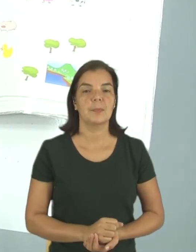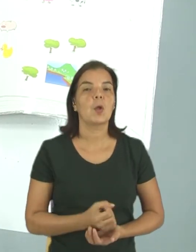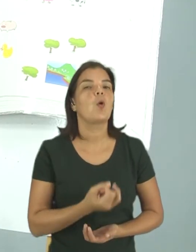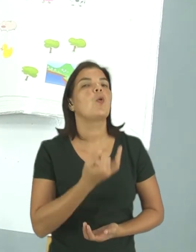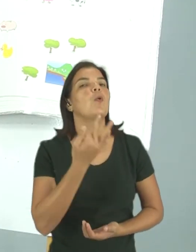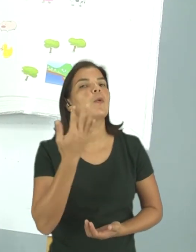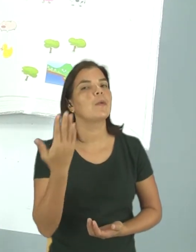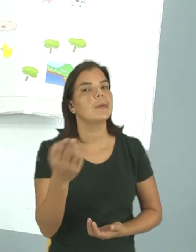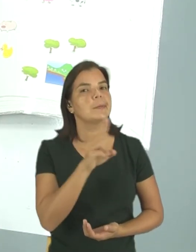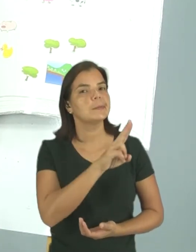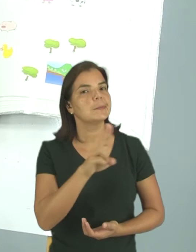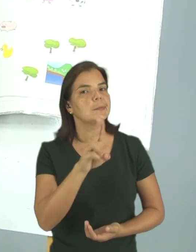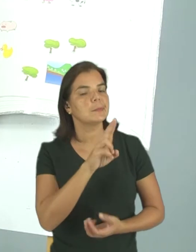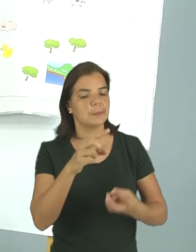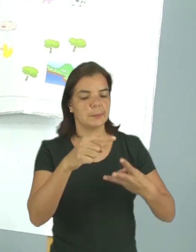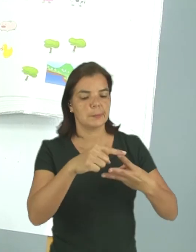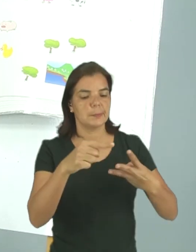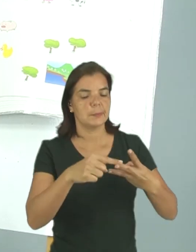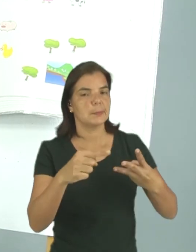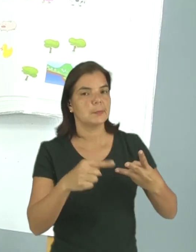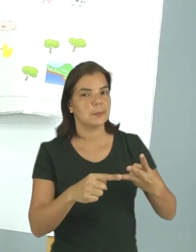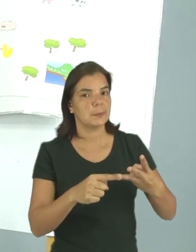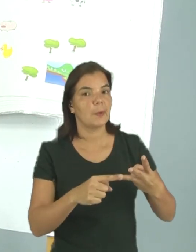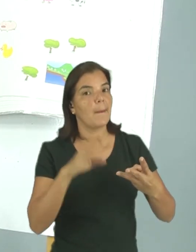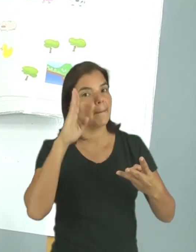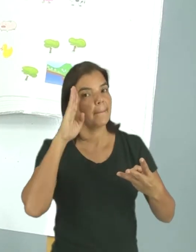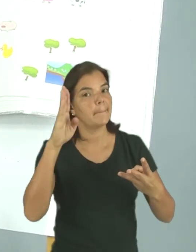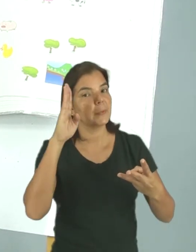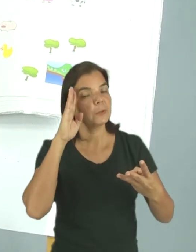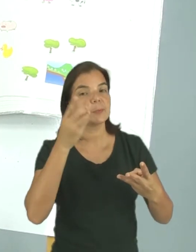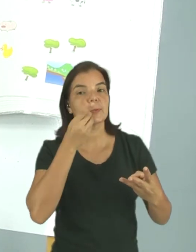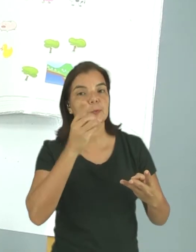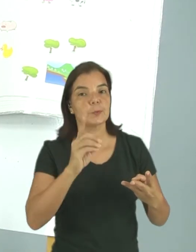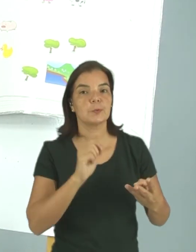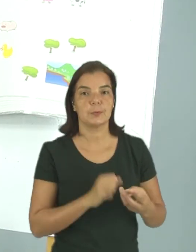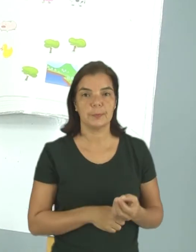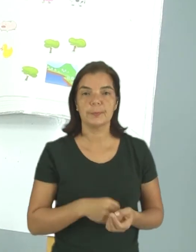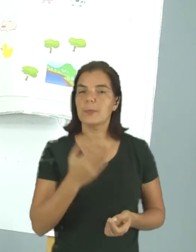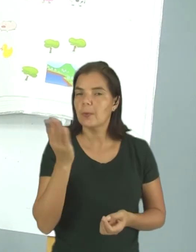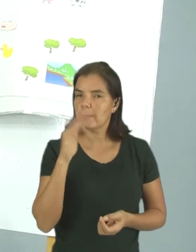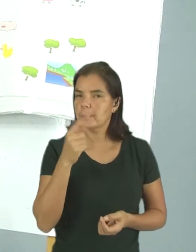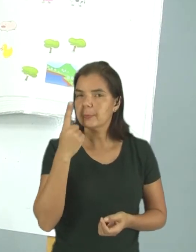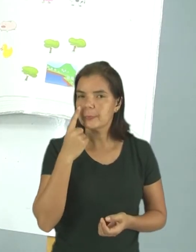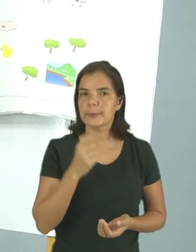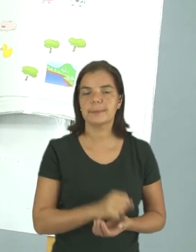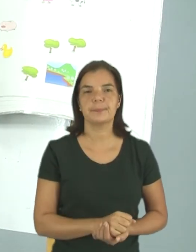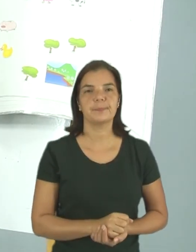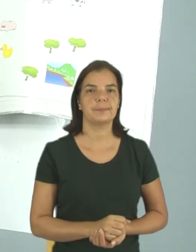Quais os nomes dessas três refeições principais do nosso dia? Vamos lá?